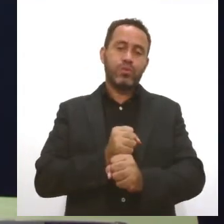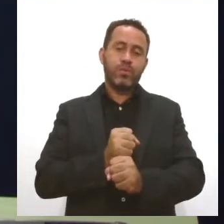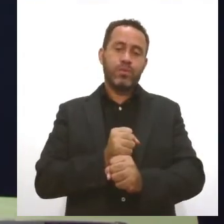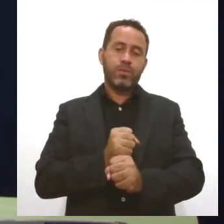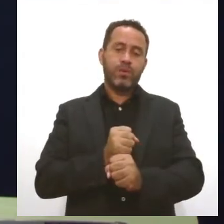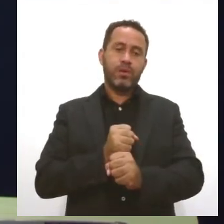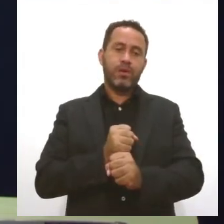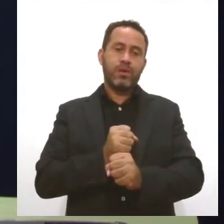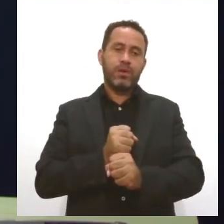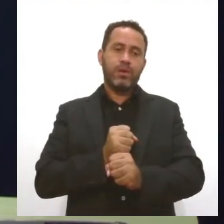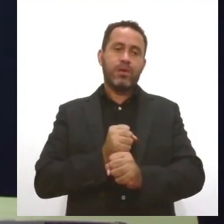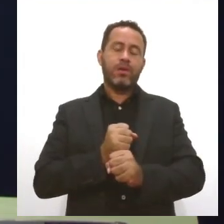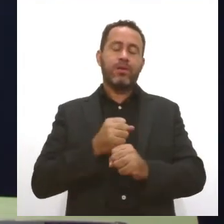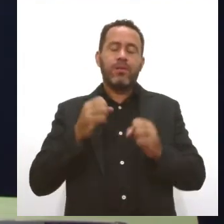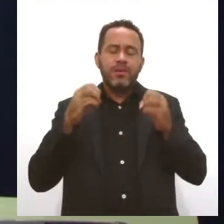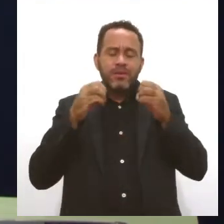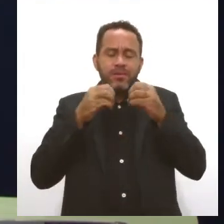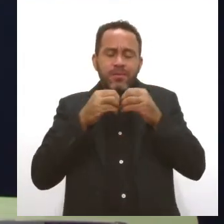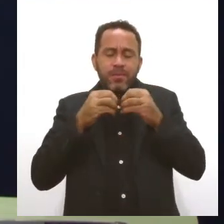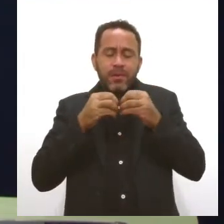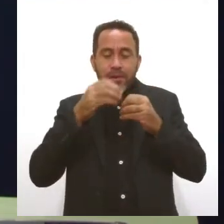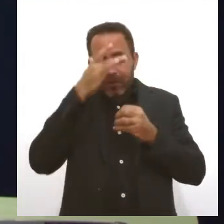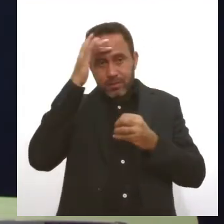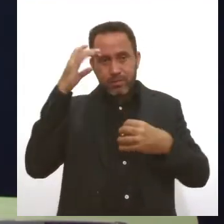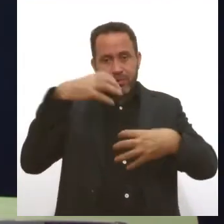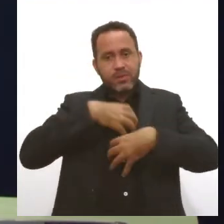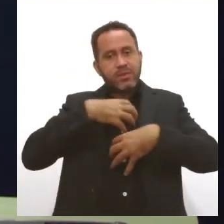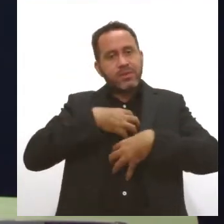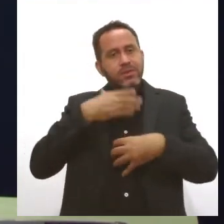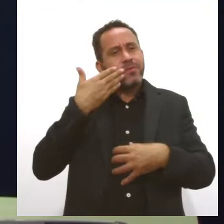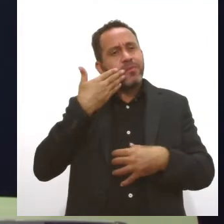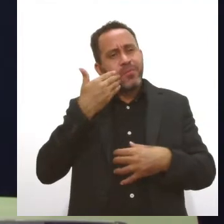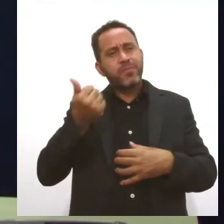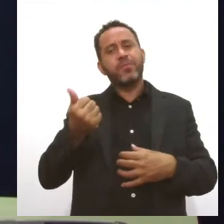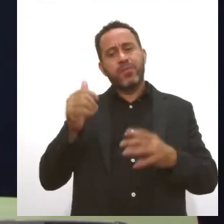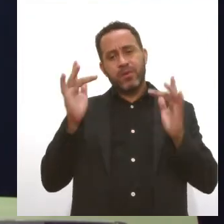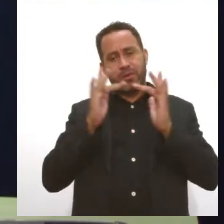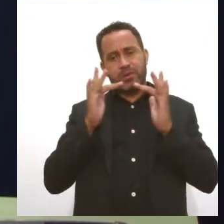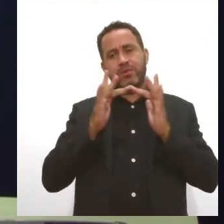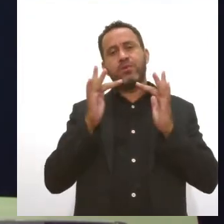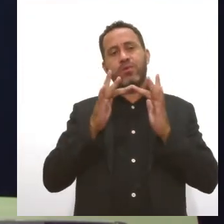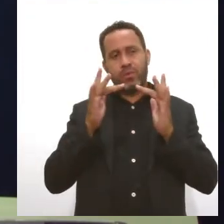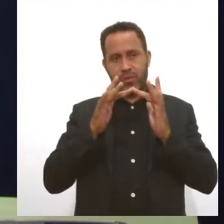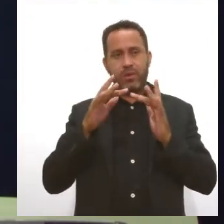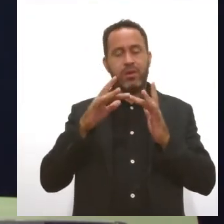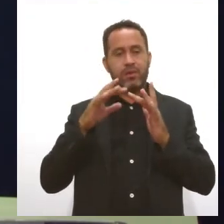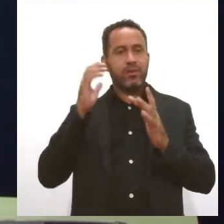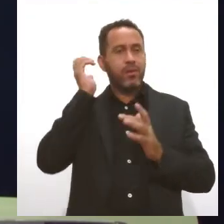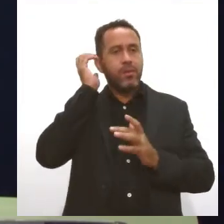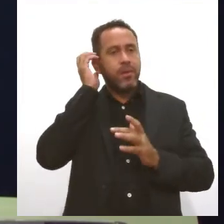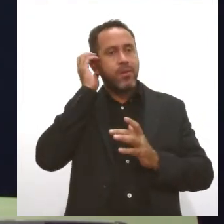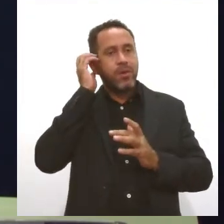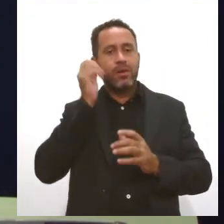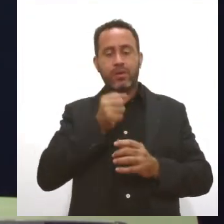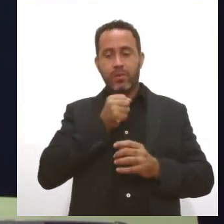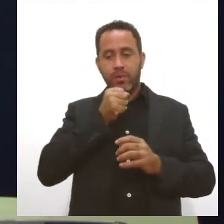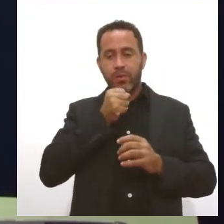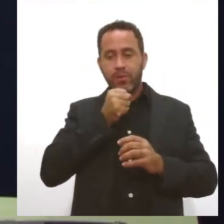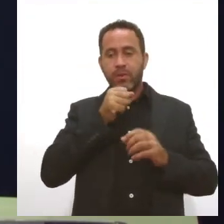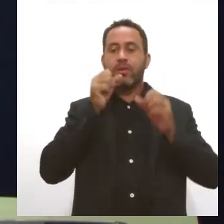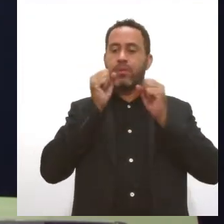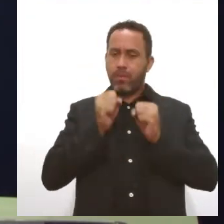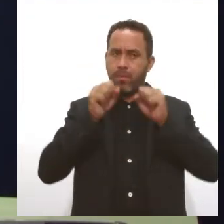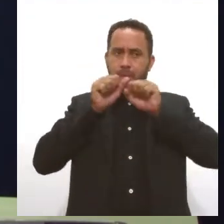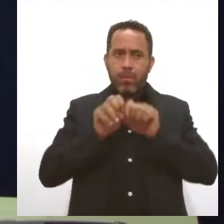um pouco mais perto, a pessoa sente um pouco mais perto esse contato, né? O rádio, o microfone aqui, ele tem um poder muito